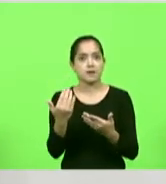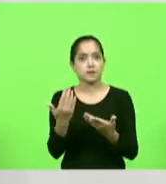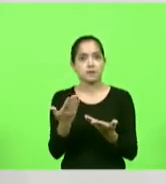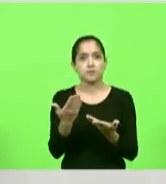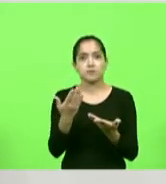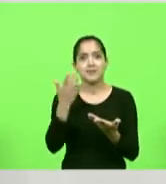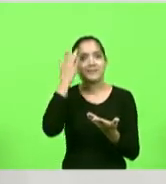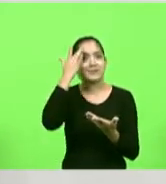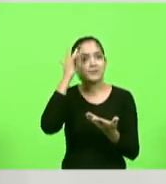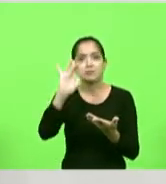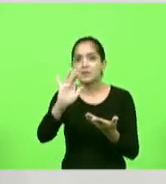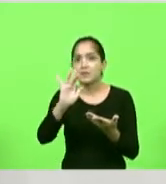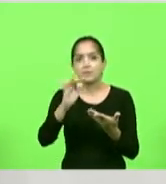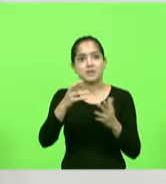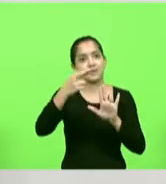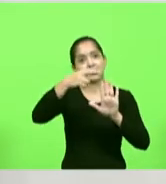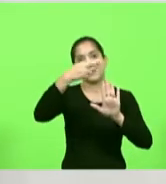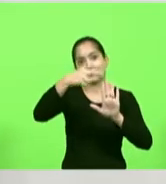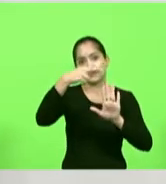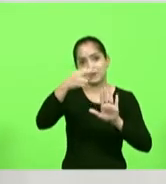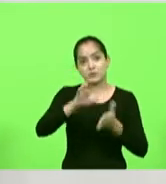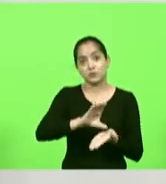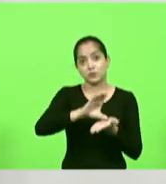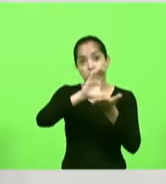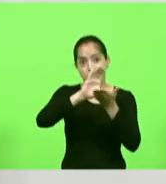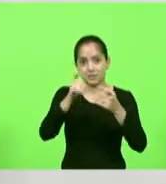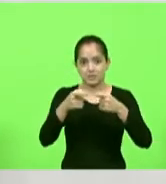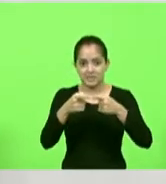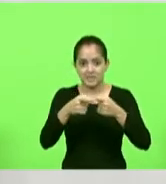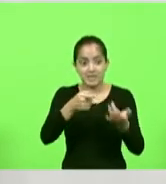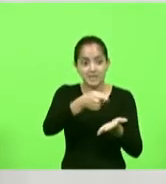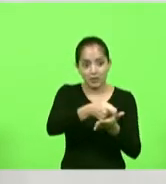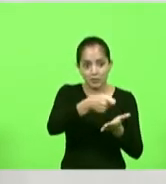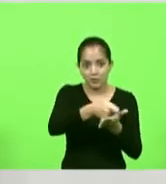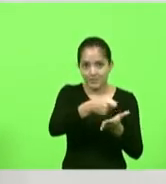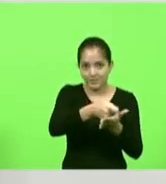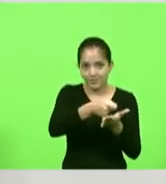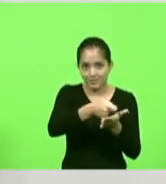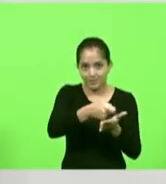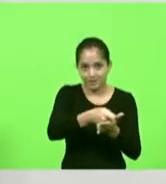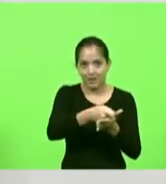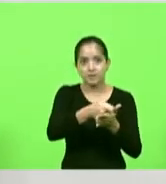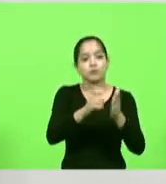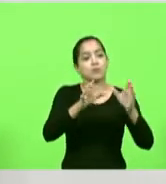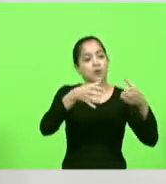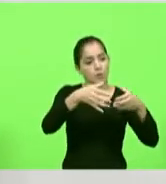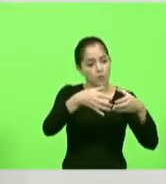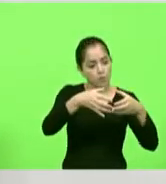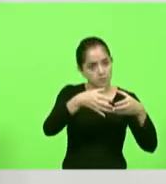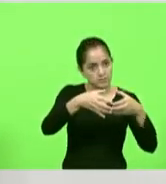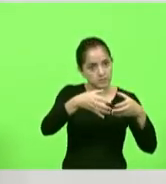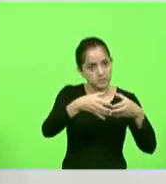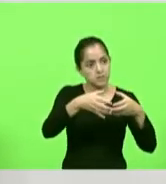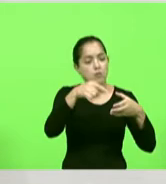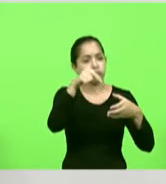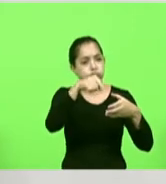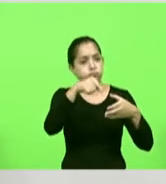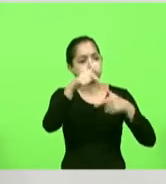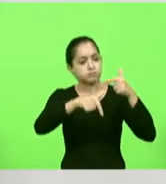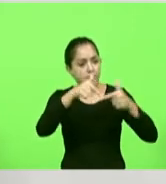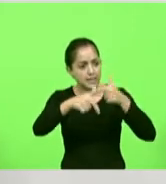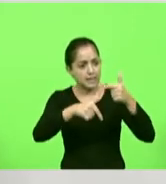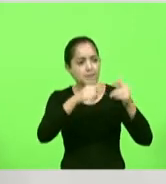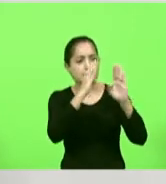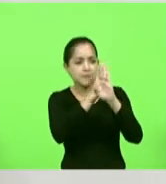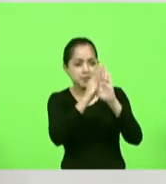sabiam da resolução do Conselho Federal de Medicina que era obrigado ter uma comissão de verificação de óbito formado por